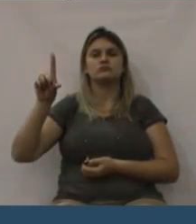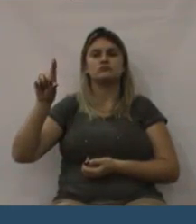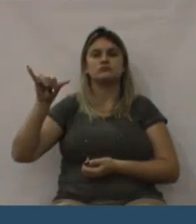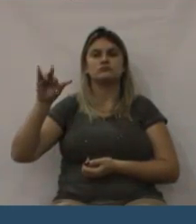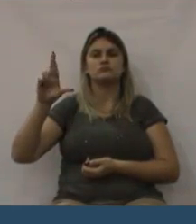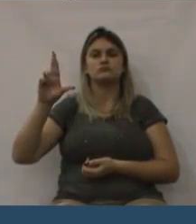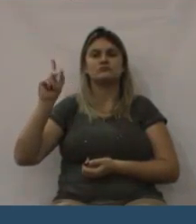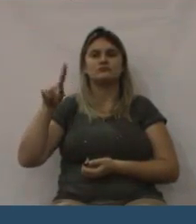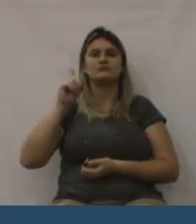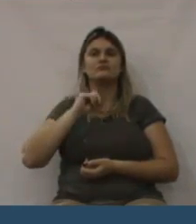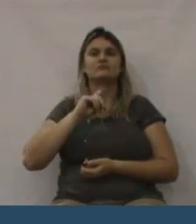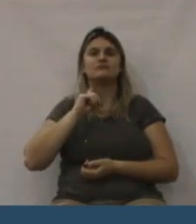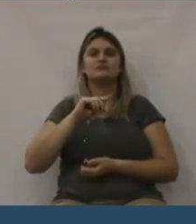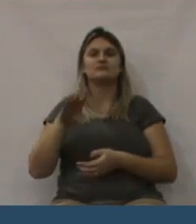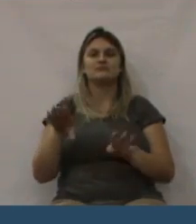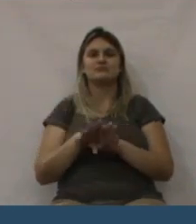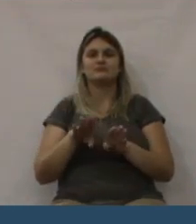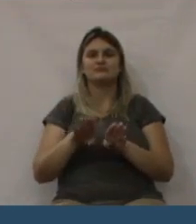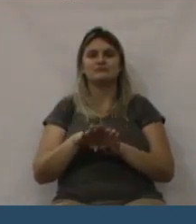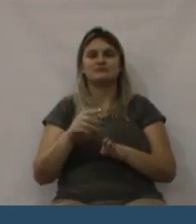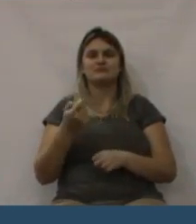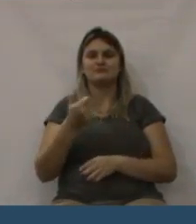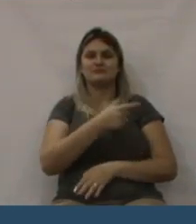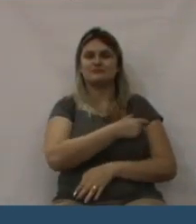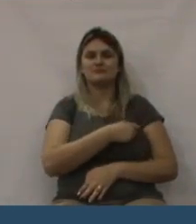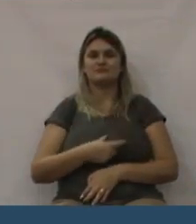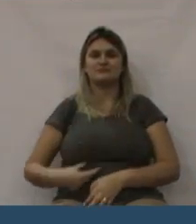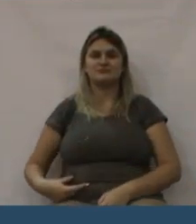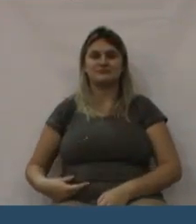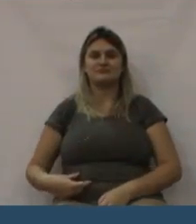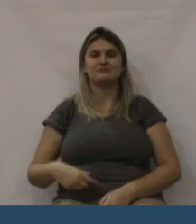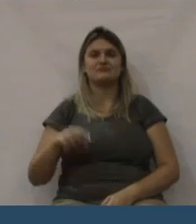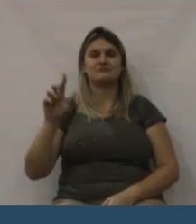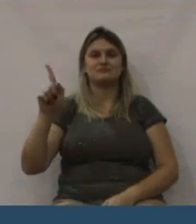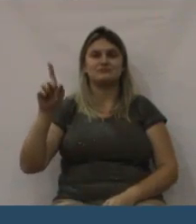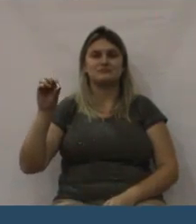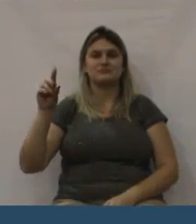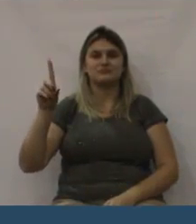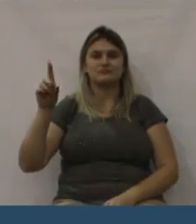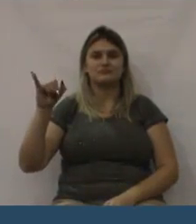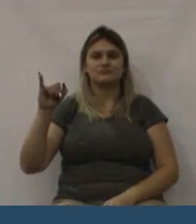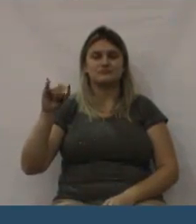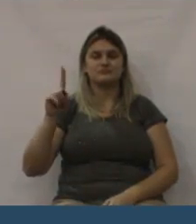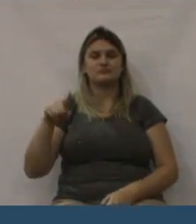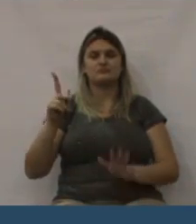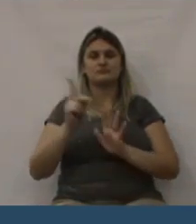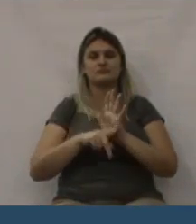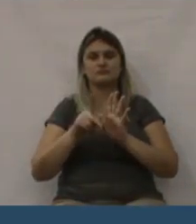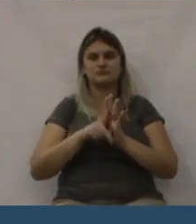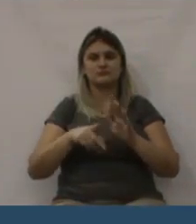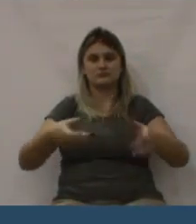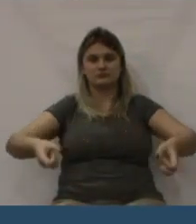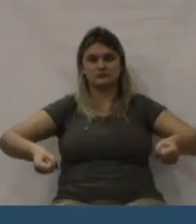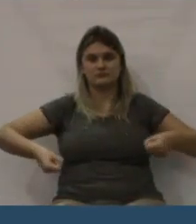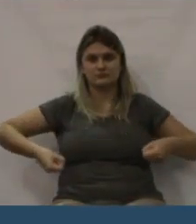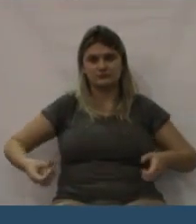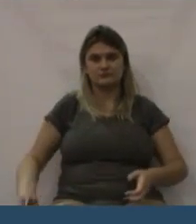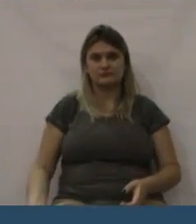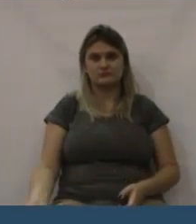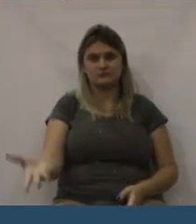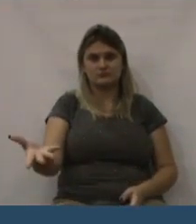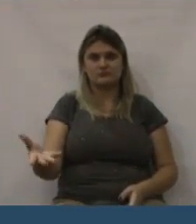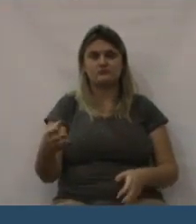imprensa, falada e escrita, presidentes da associação, senhor Valdo Miro e os demais, cumprimento a todos.